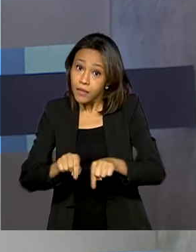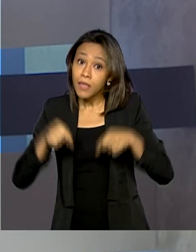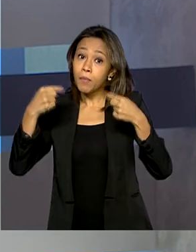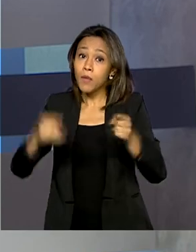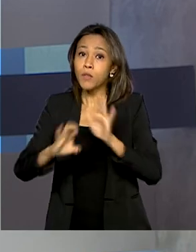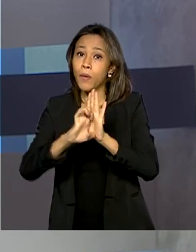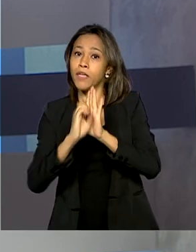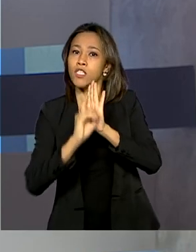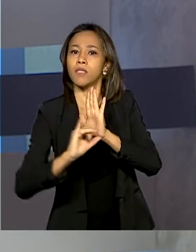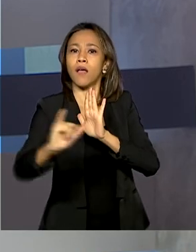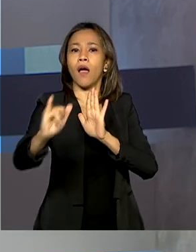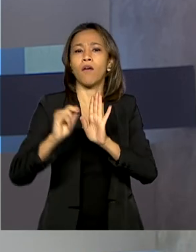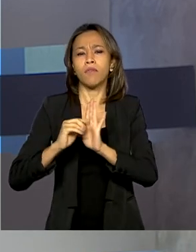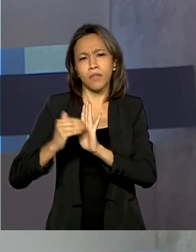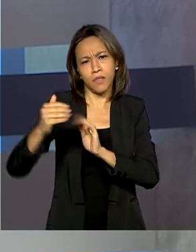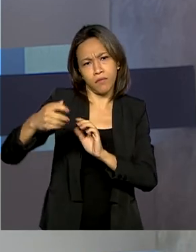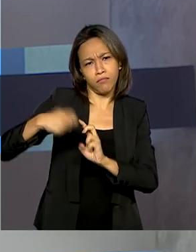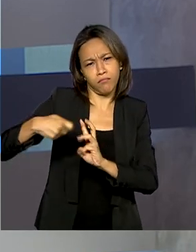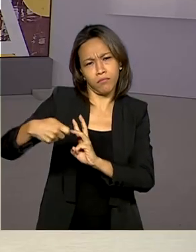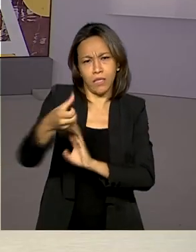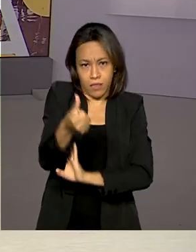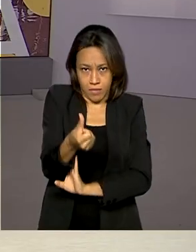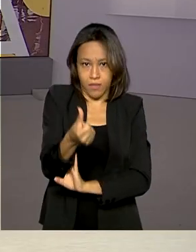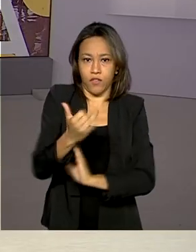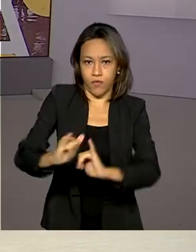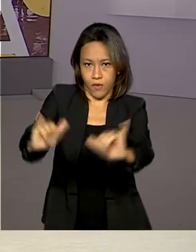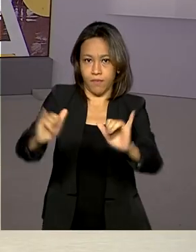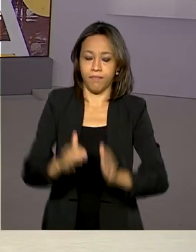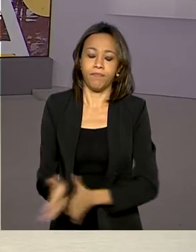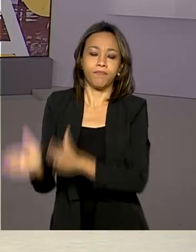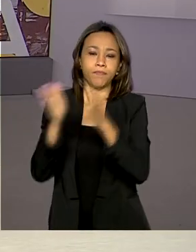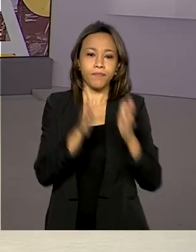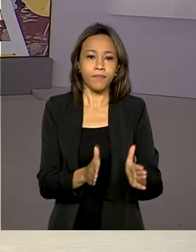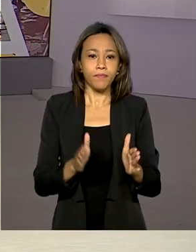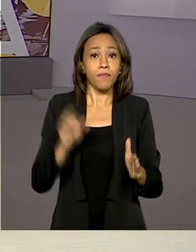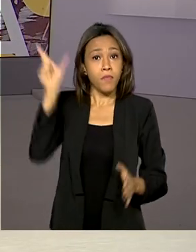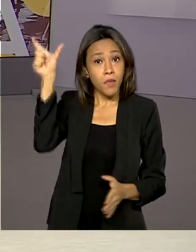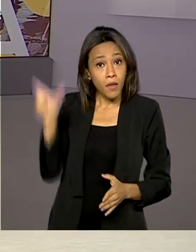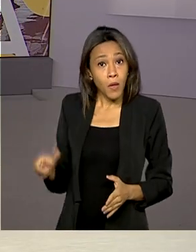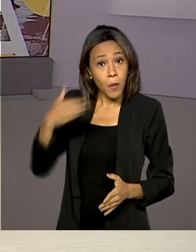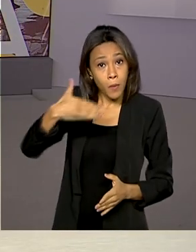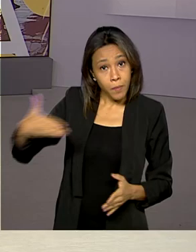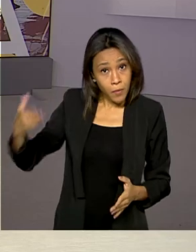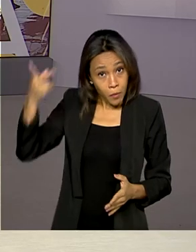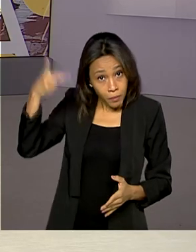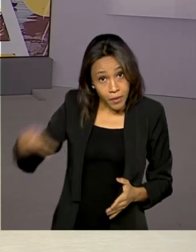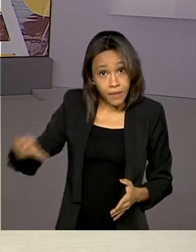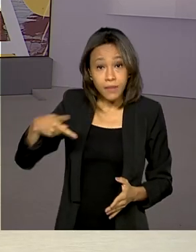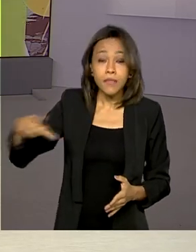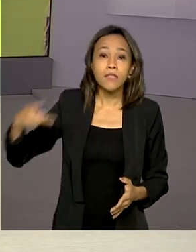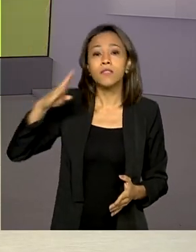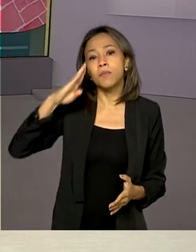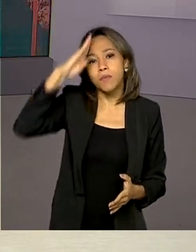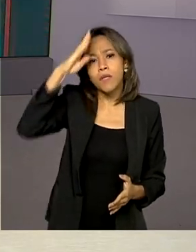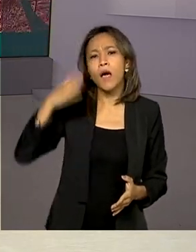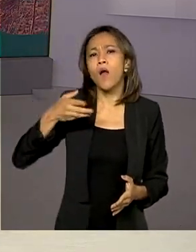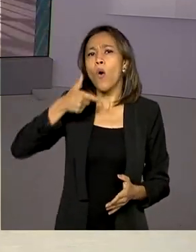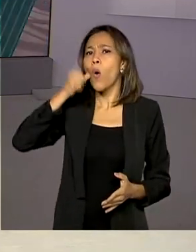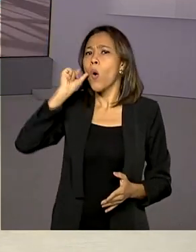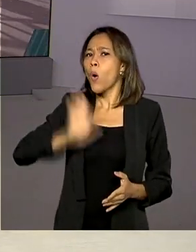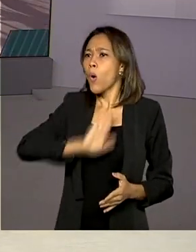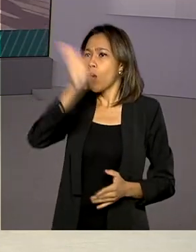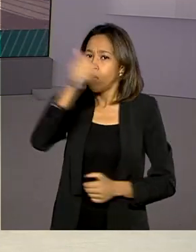deve ser publicado em até seis meses. O presidente Jair Bolsonaro esteve ontem em São Paulo, onde passou por